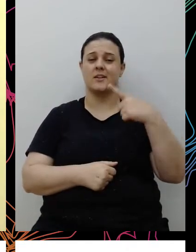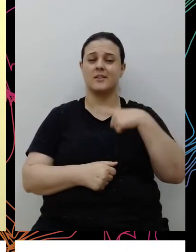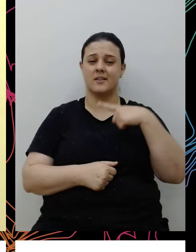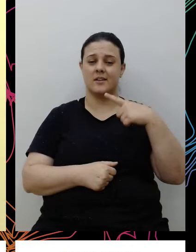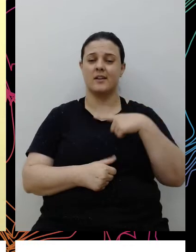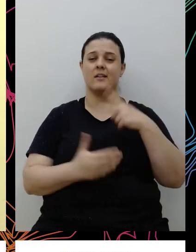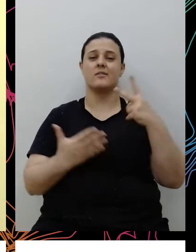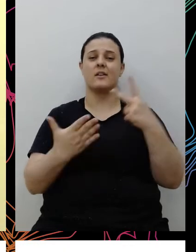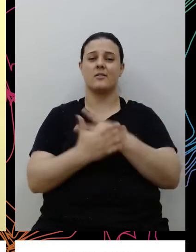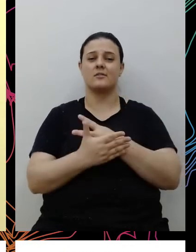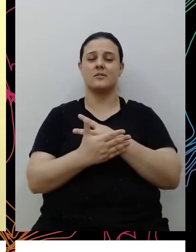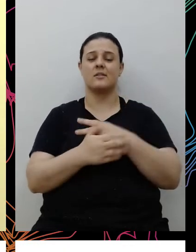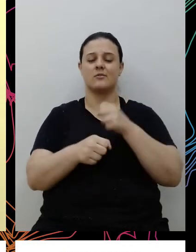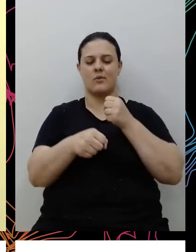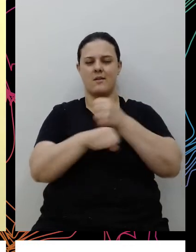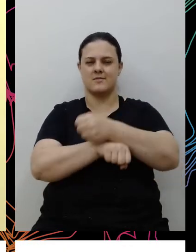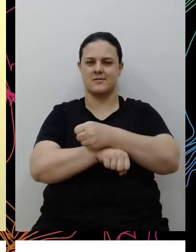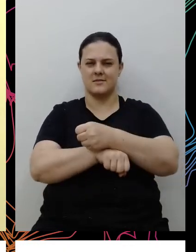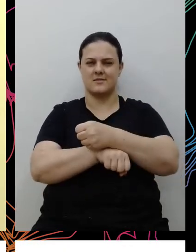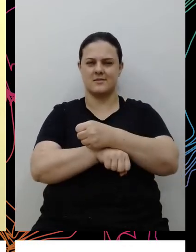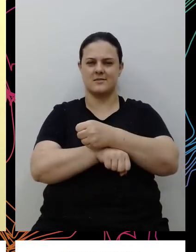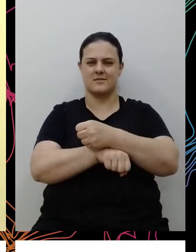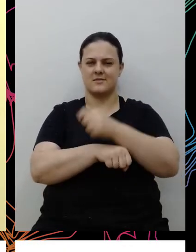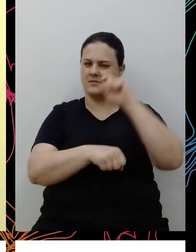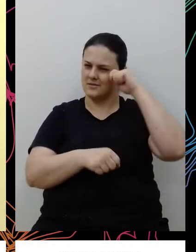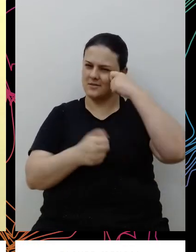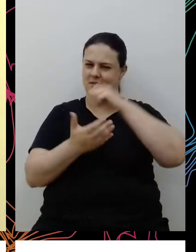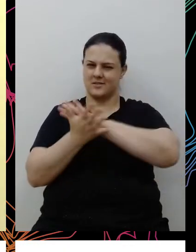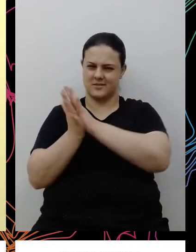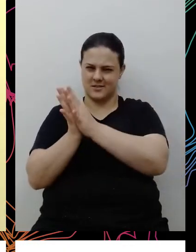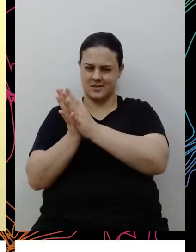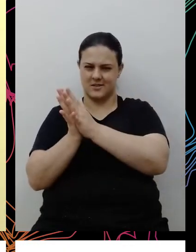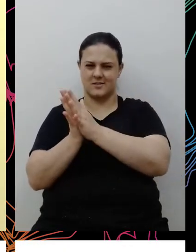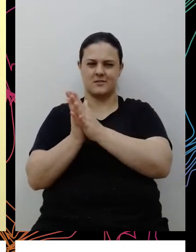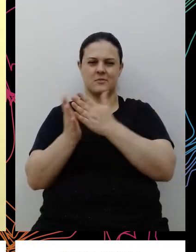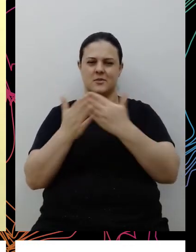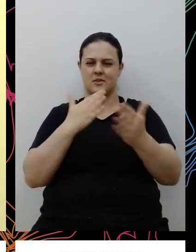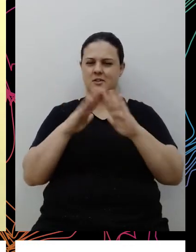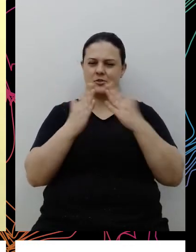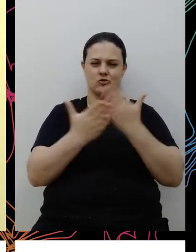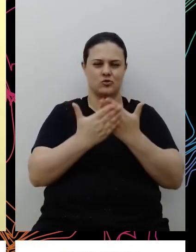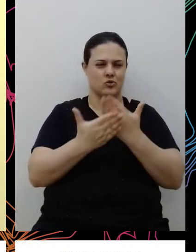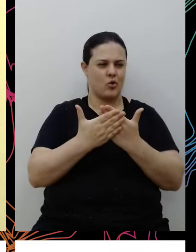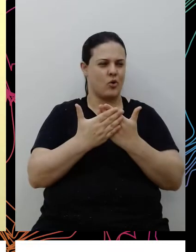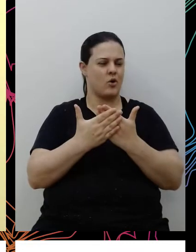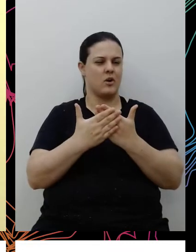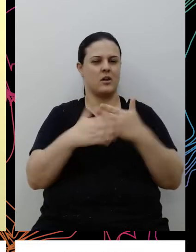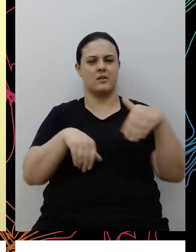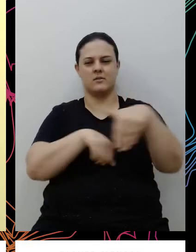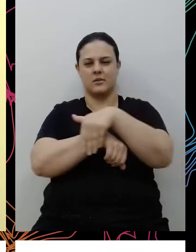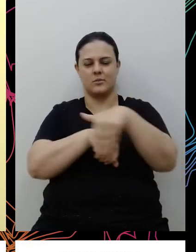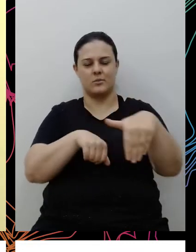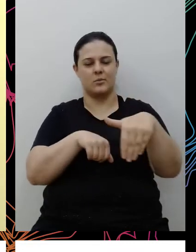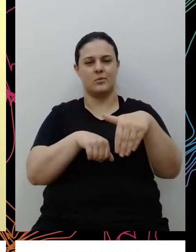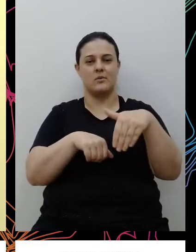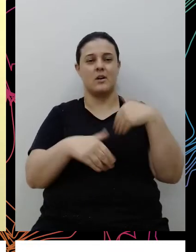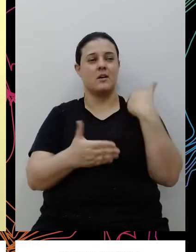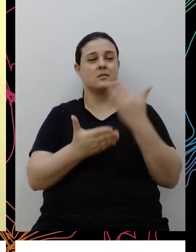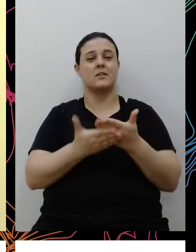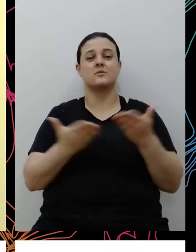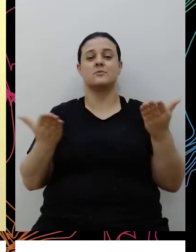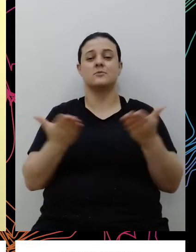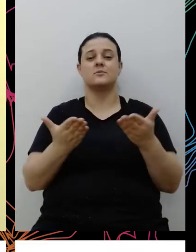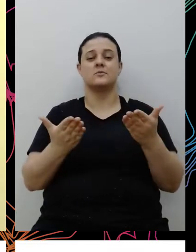do racismo, né, seja no trabalho, seja na escola, na rua, no mercado, né, o racismo esse que nos elimina aí